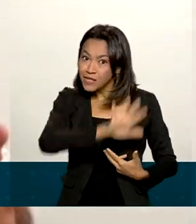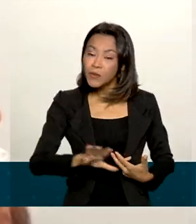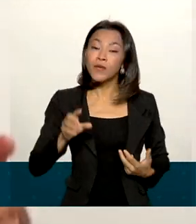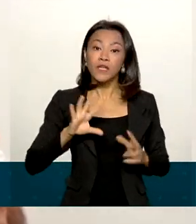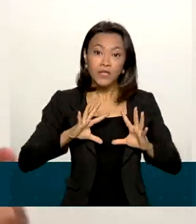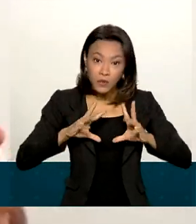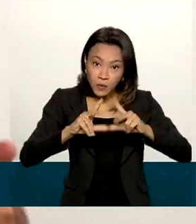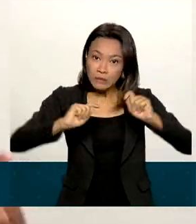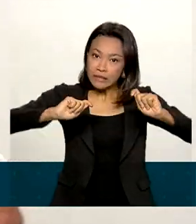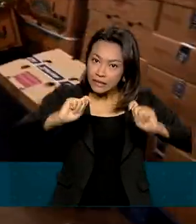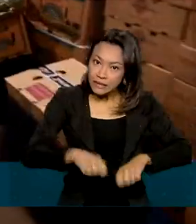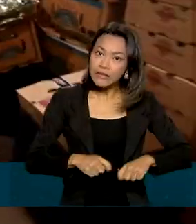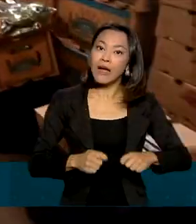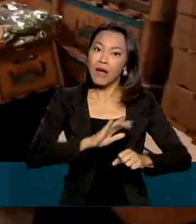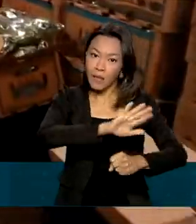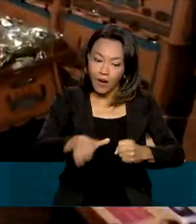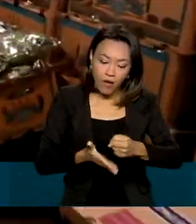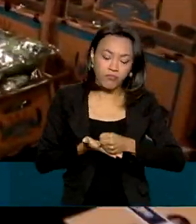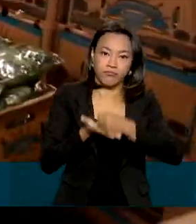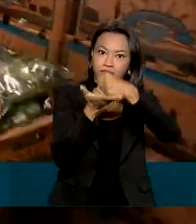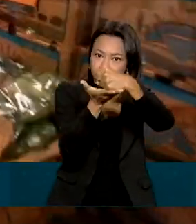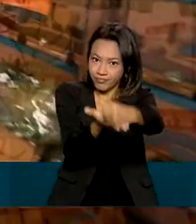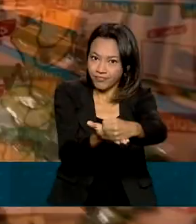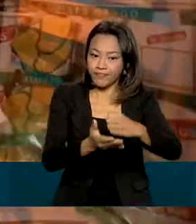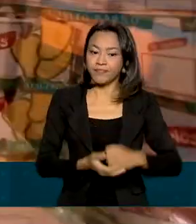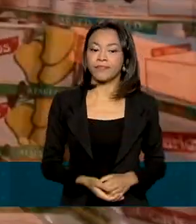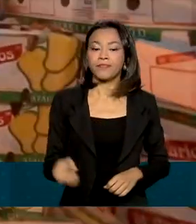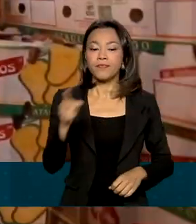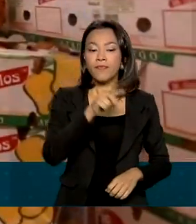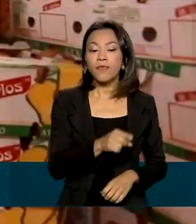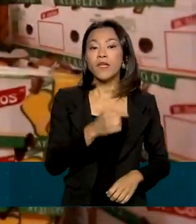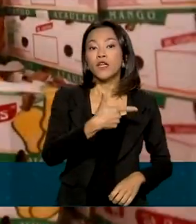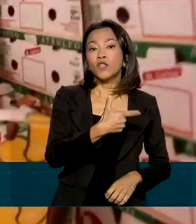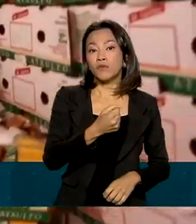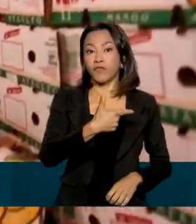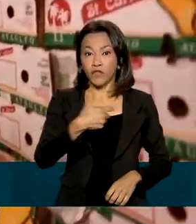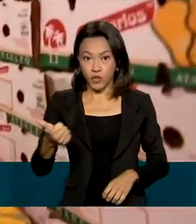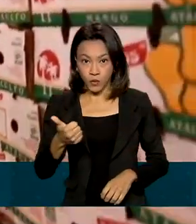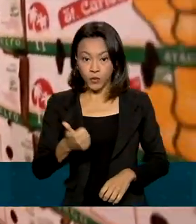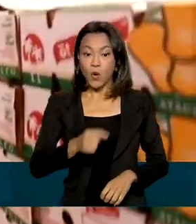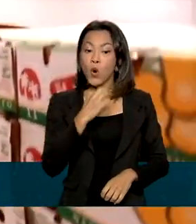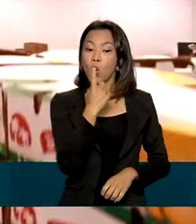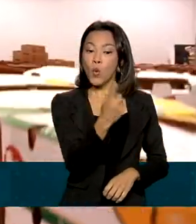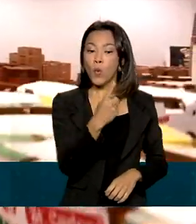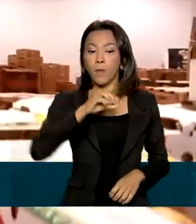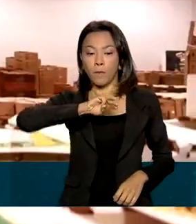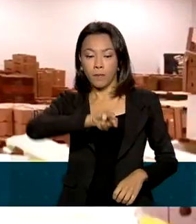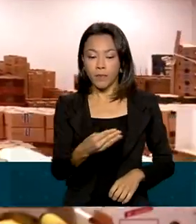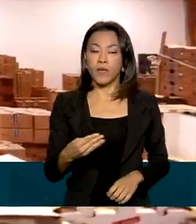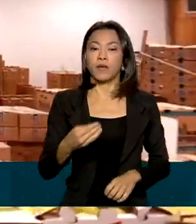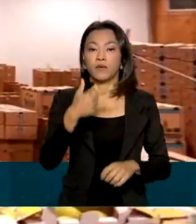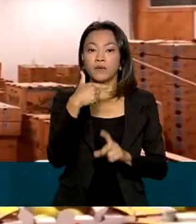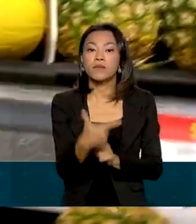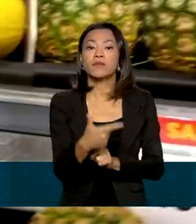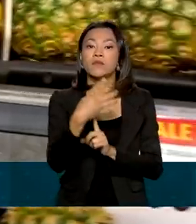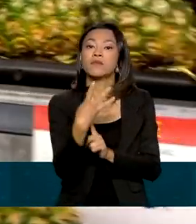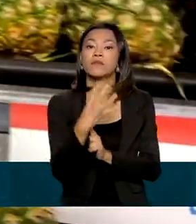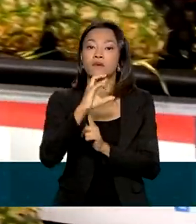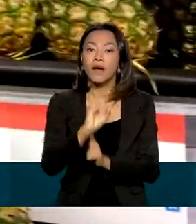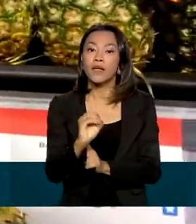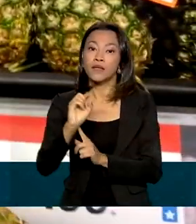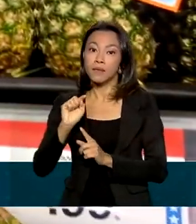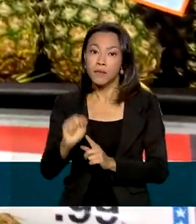sustentabilidade. Em 2021, o Brasil exportou 1 milhão e 240 mil